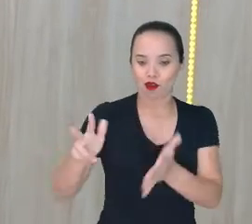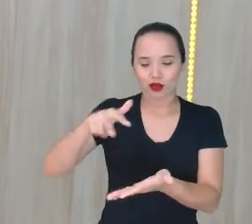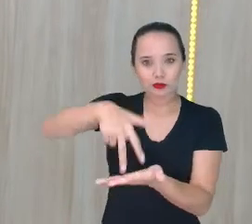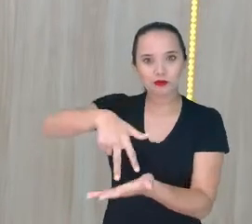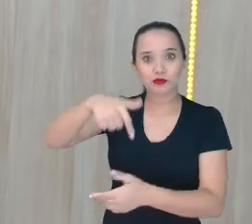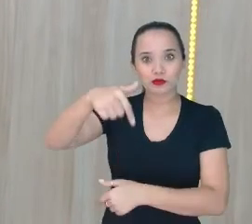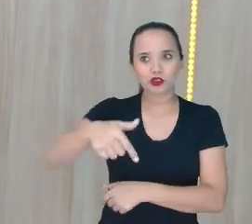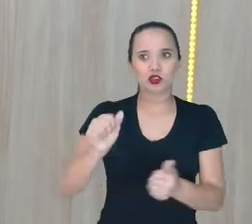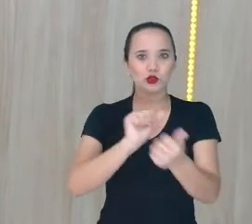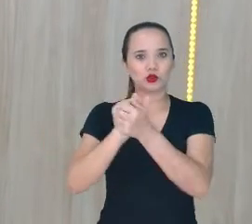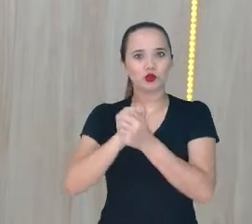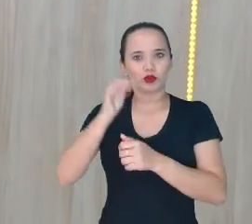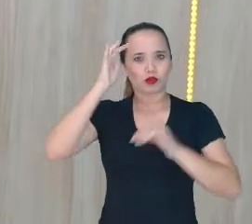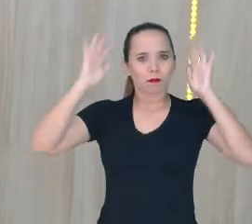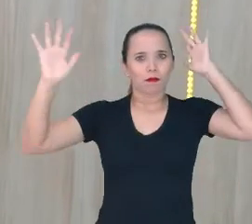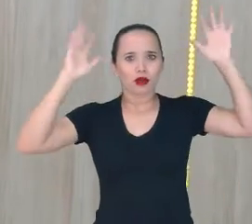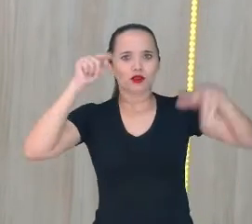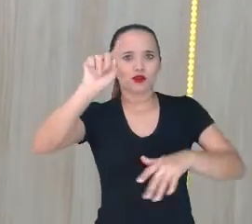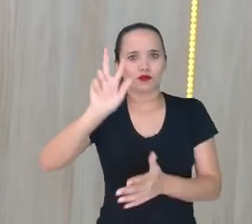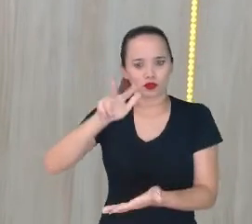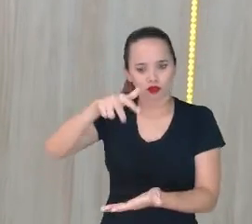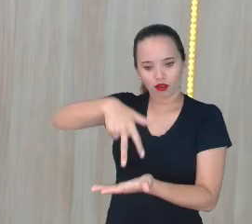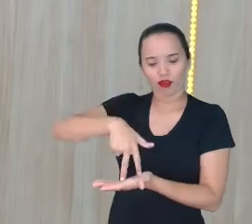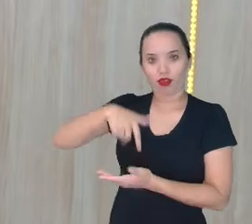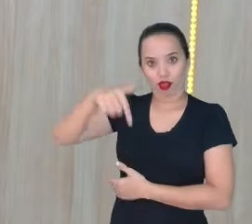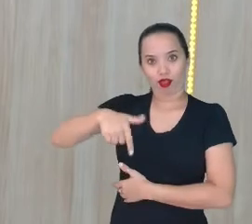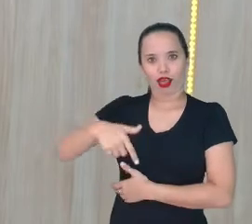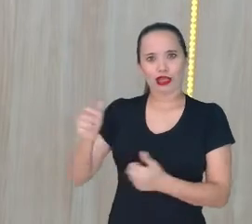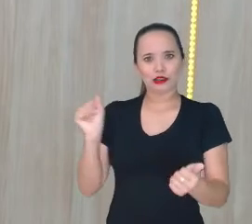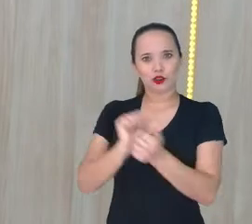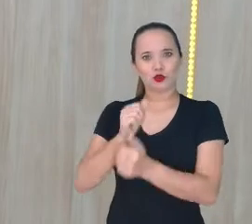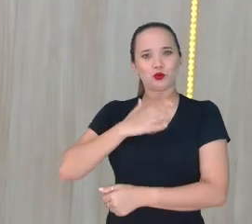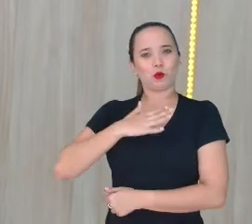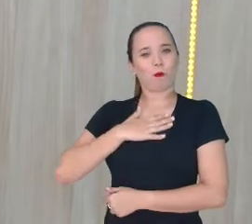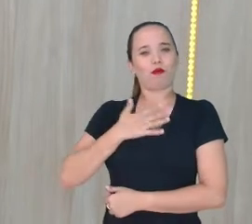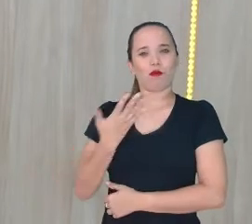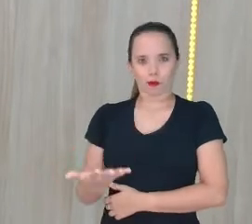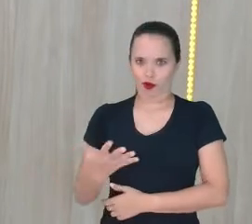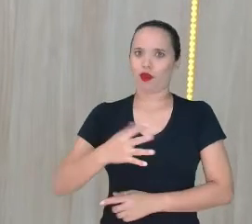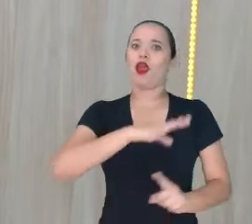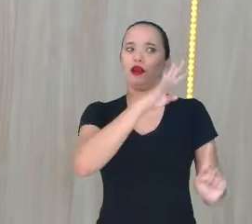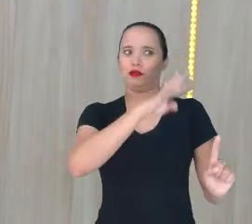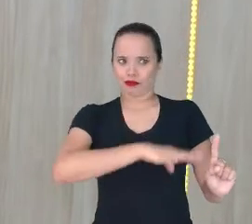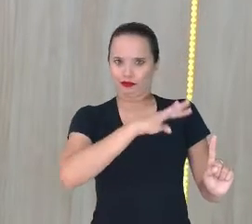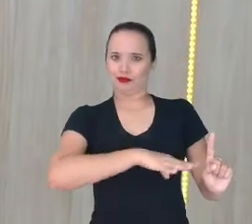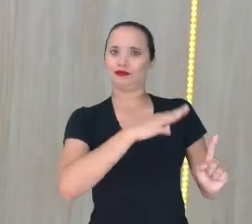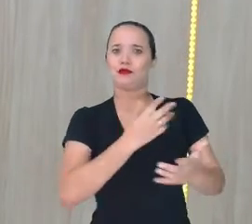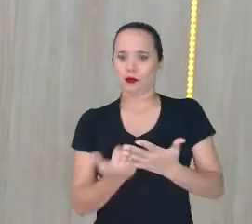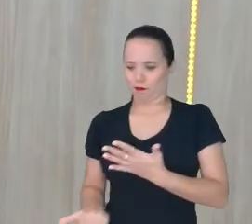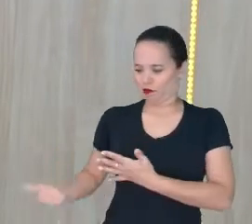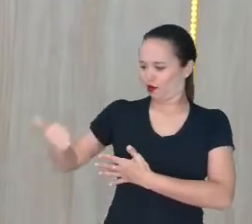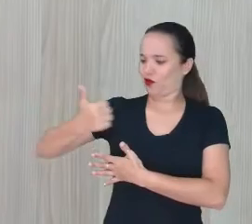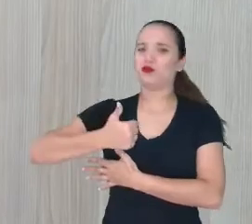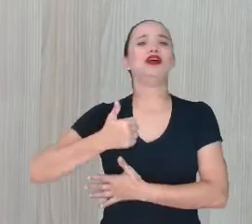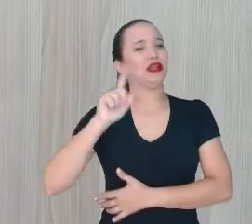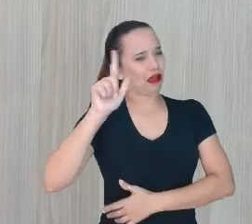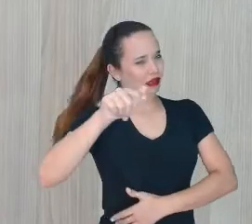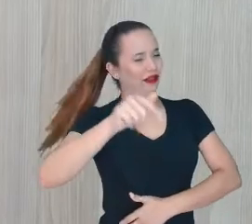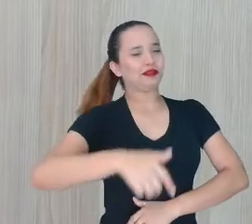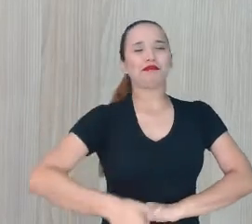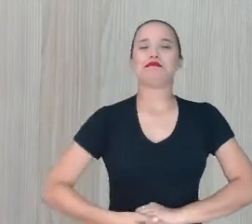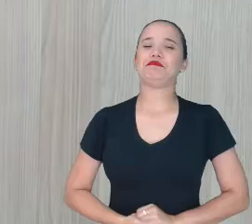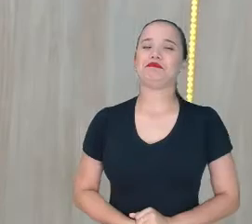Imagina você aqui junto comigo Aqui ao lado Numa aula à noite Na sexta-feira Que coisa hein? Coisa maravilhosa né?